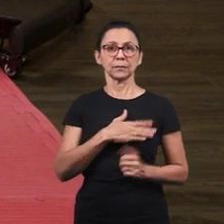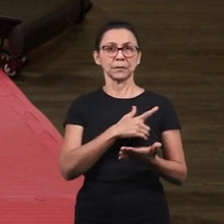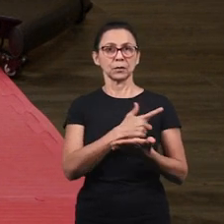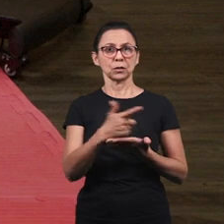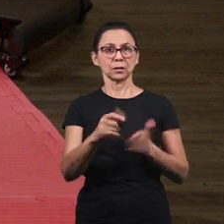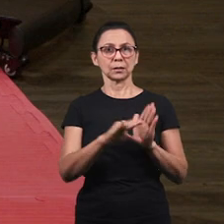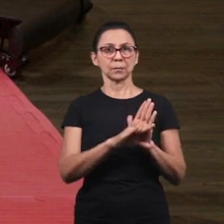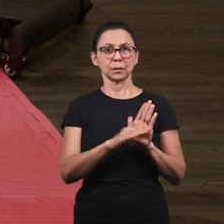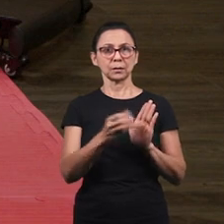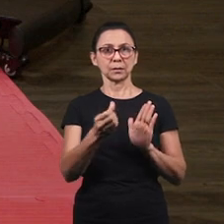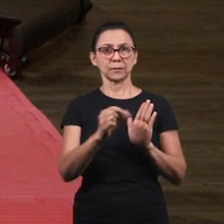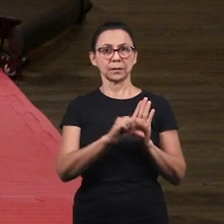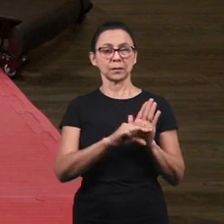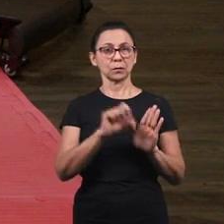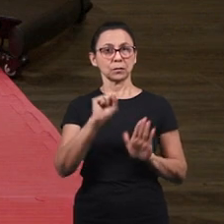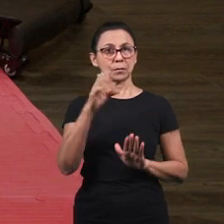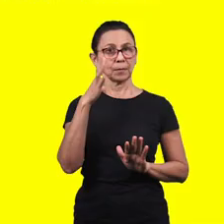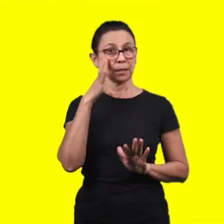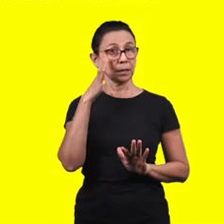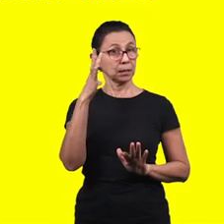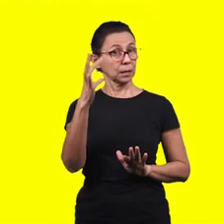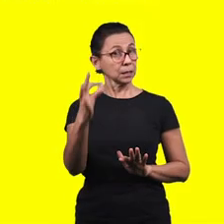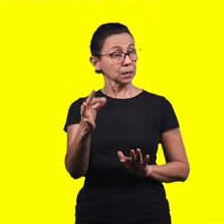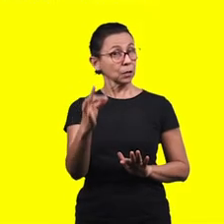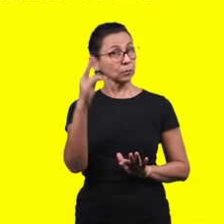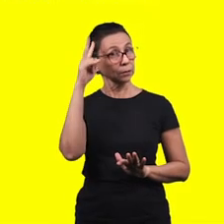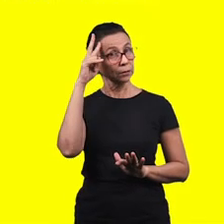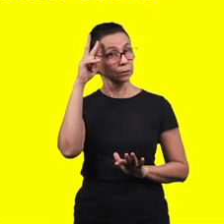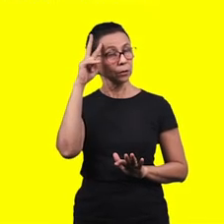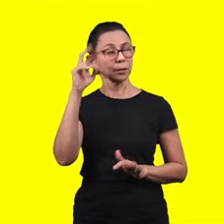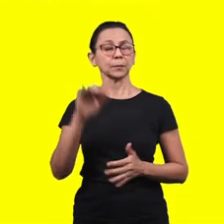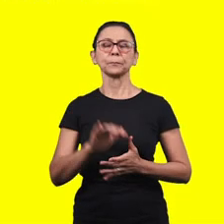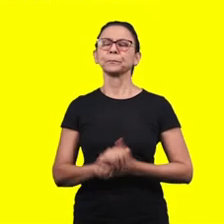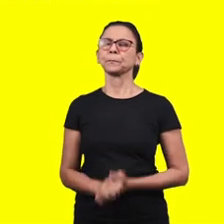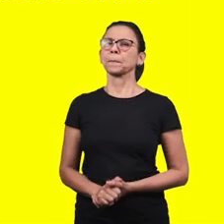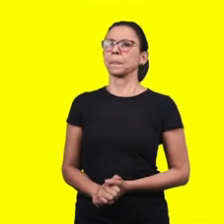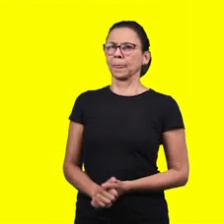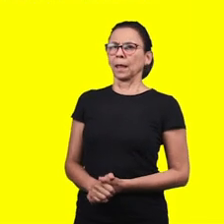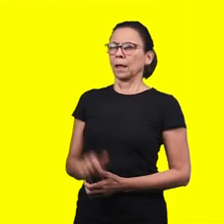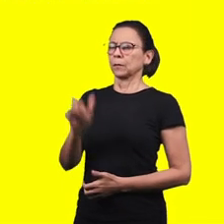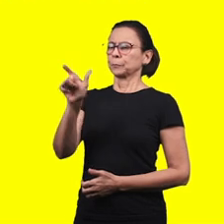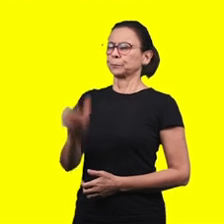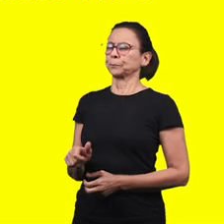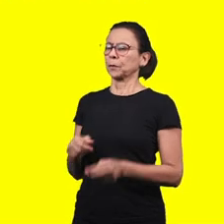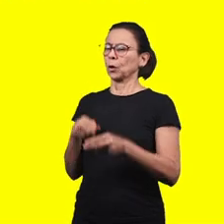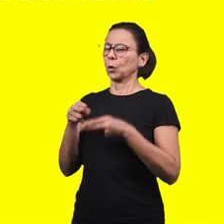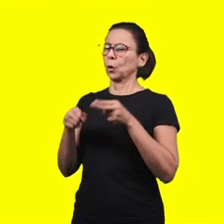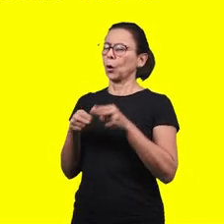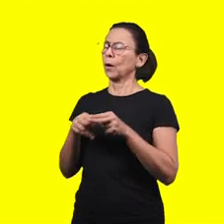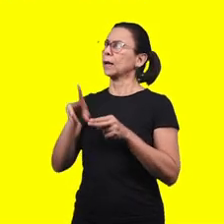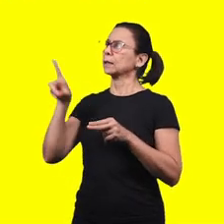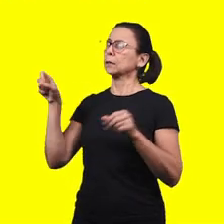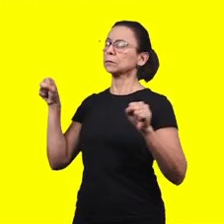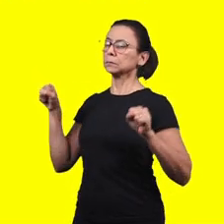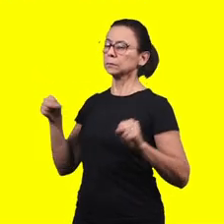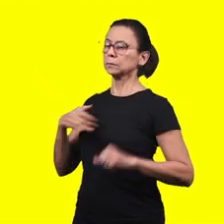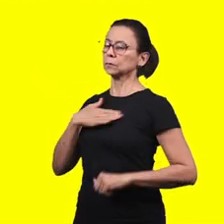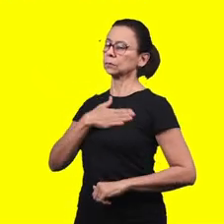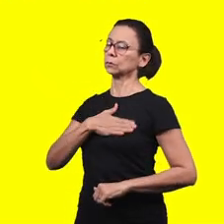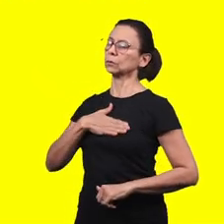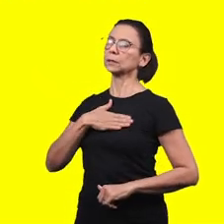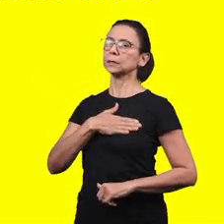Gênesis 6, 8 E vocês vão prestar atenção no que a tia está falando Noé Porém achou graça aos olhos do Senhor